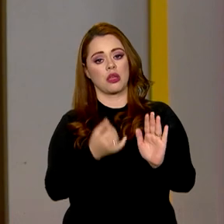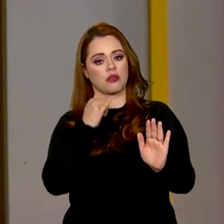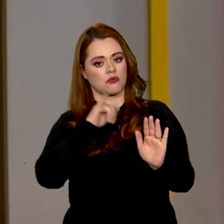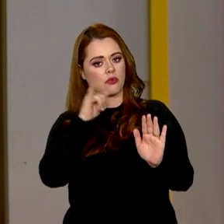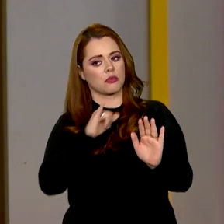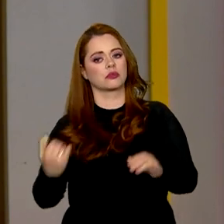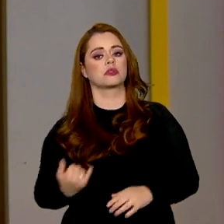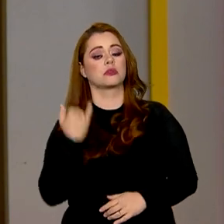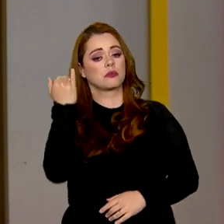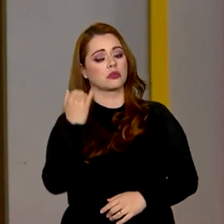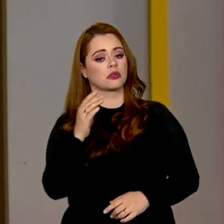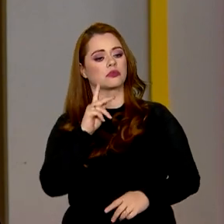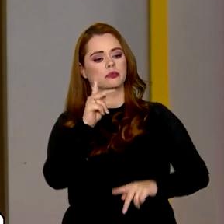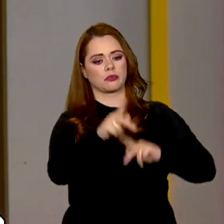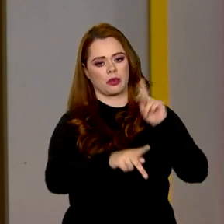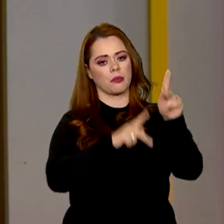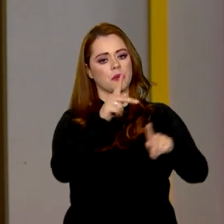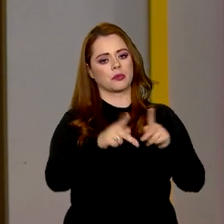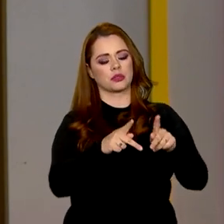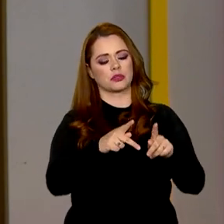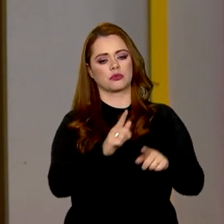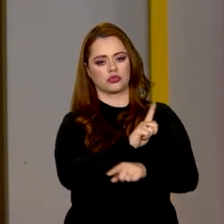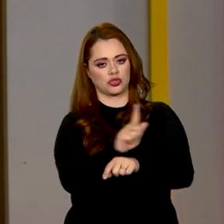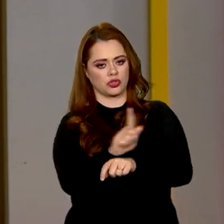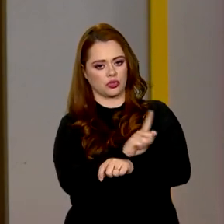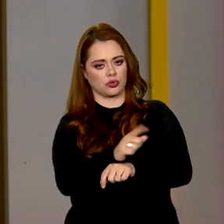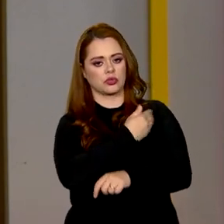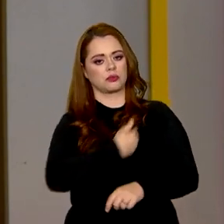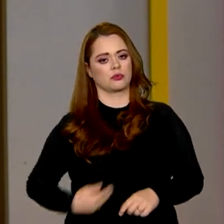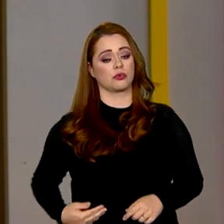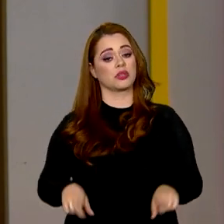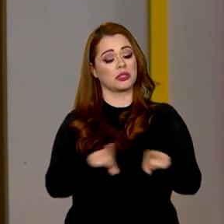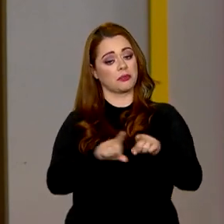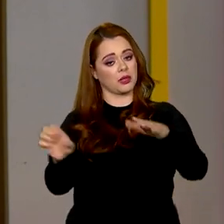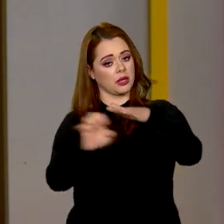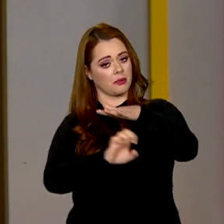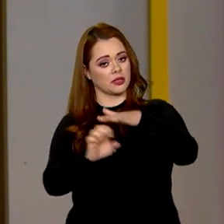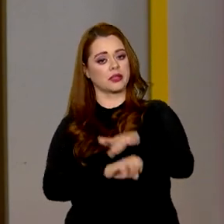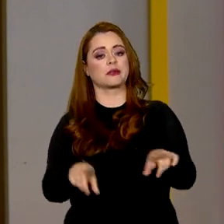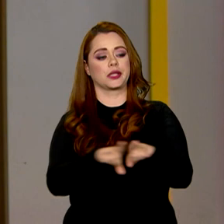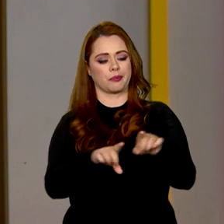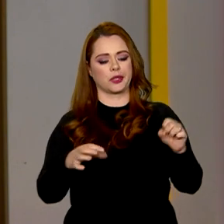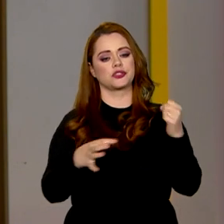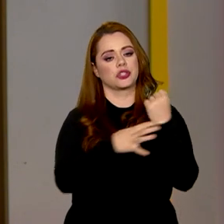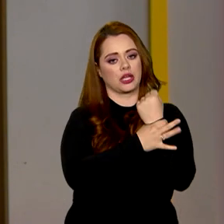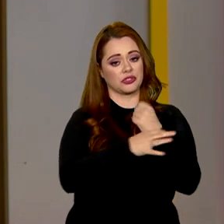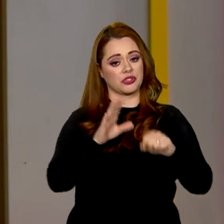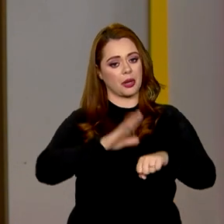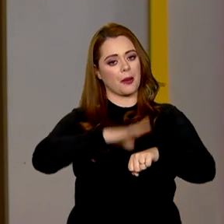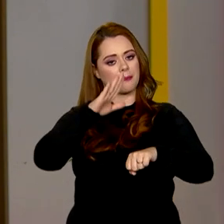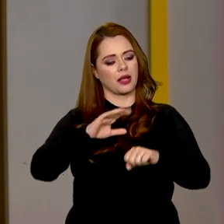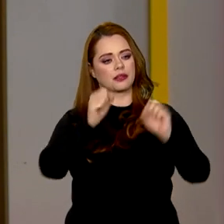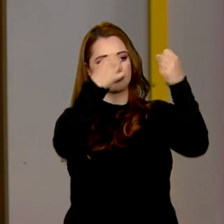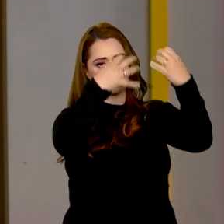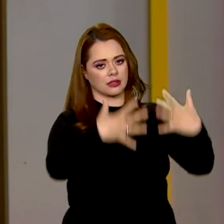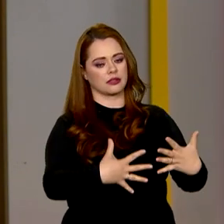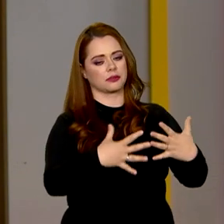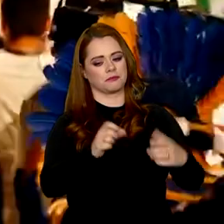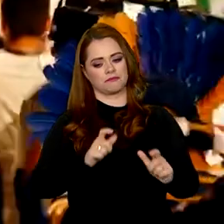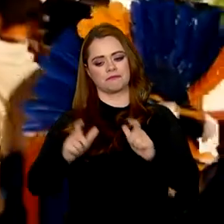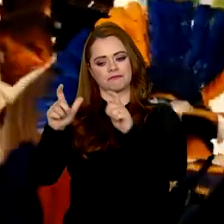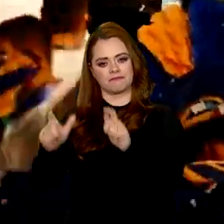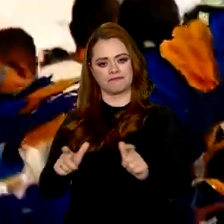para o público em geral, para gestores públicos e também para empresas, além de garantir mais transparência ao setor.